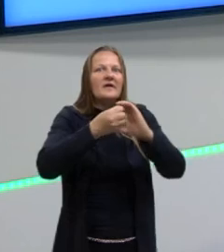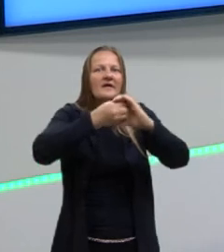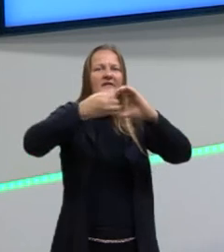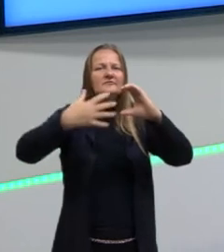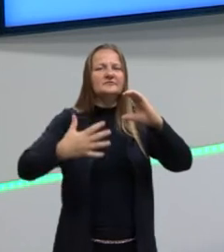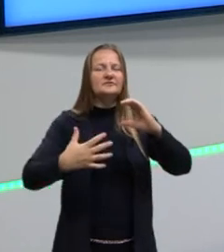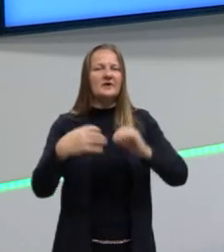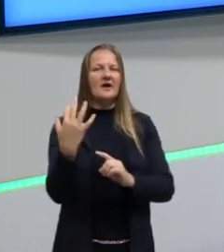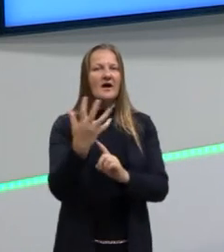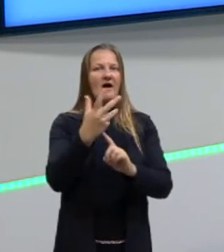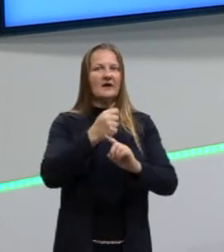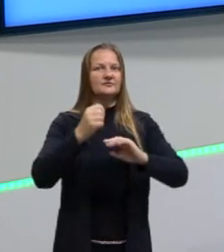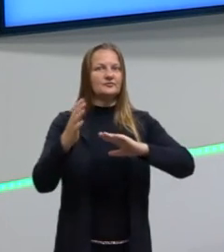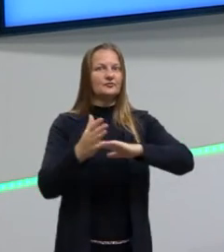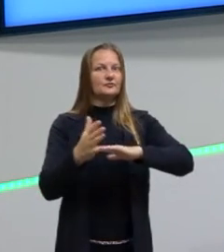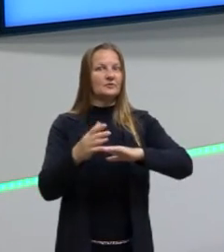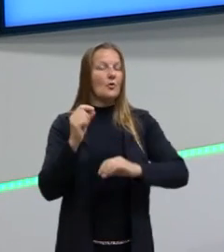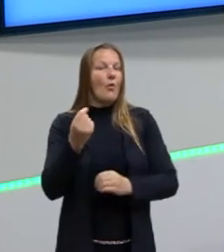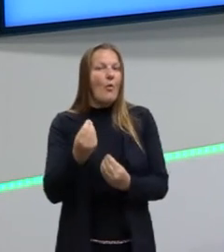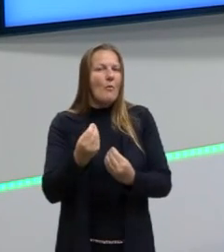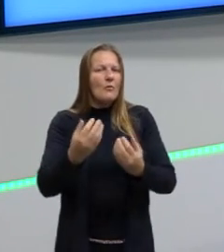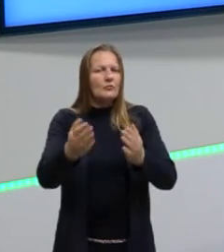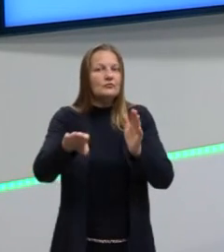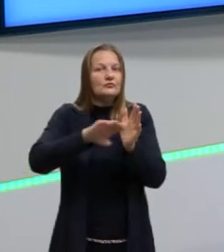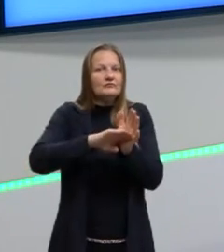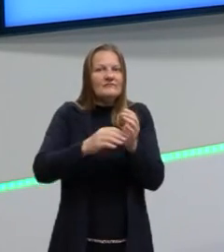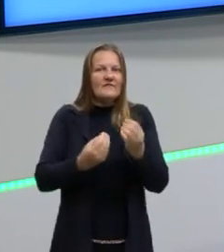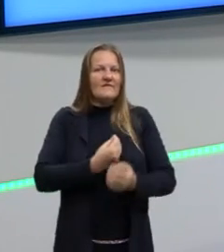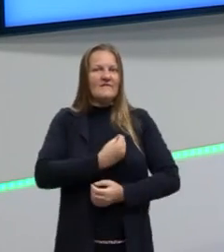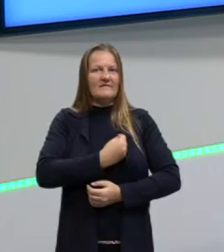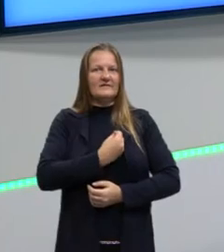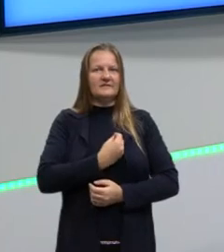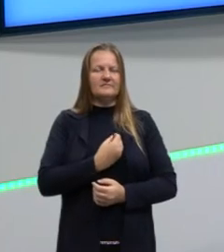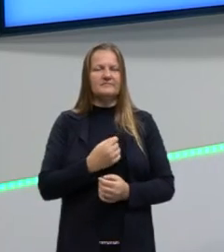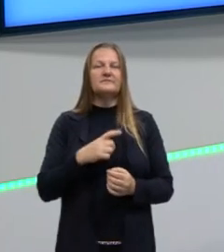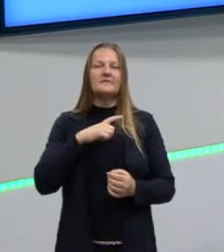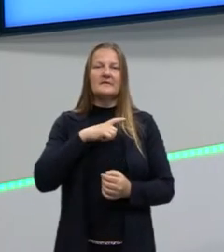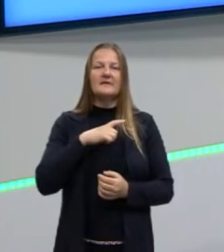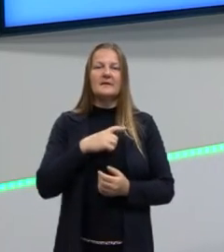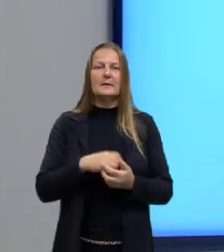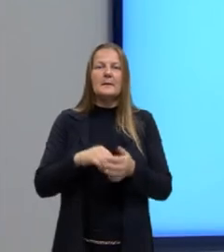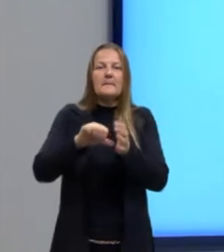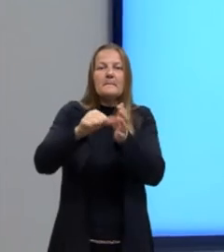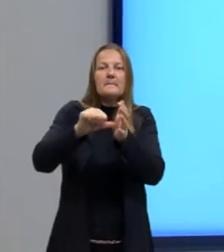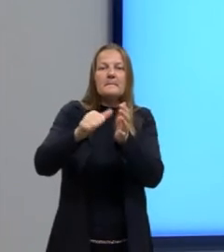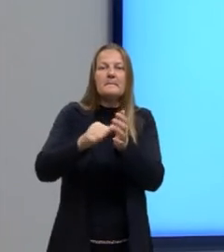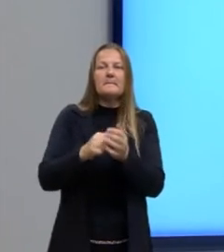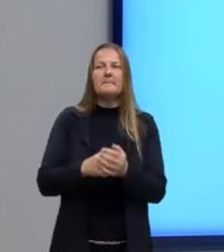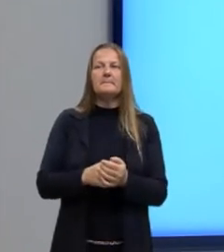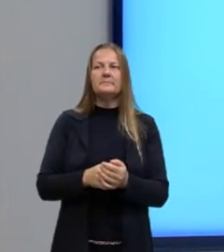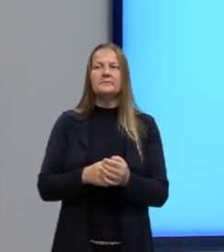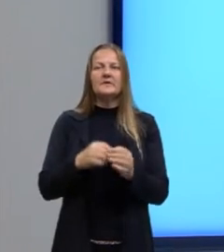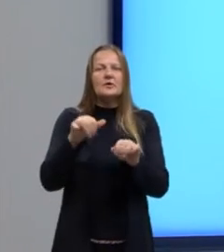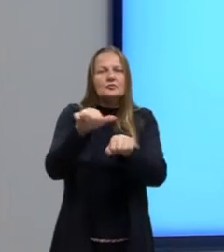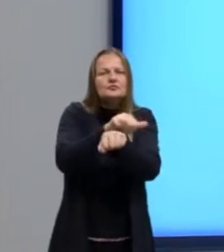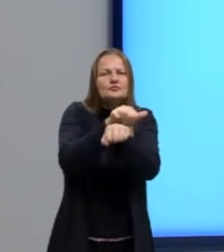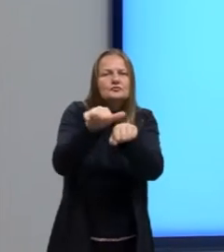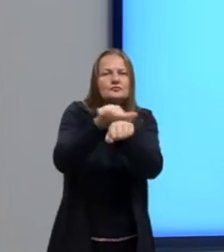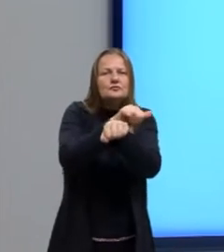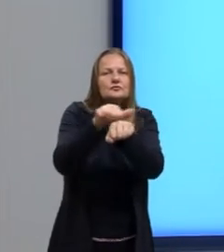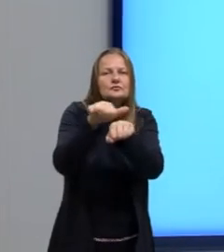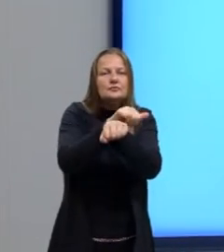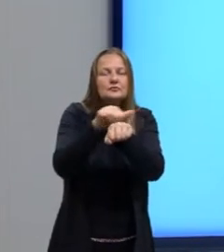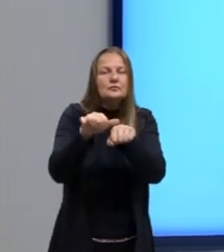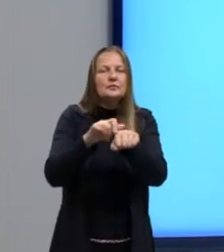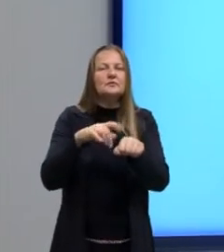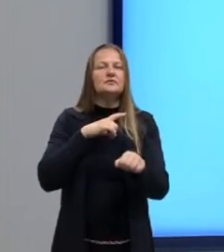arte contemporânea. Como que a arte contemporânea chega para nós? Porque, bom, nós temos, primeiro, uma técnica que nós